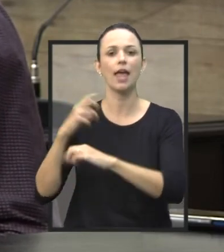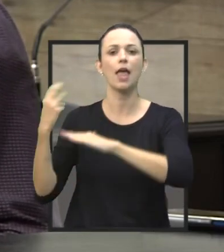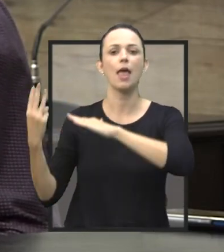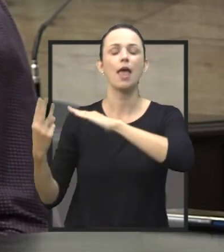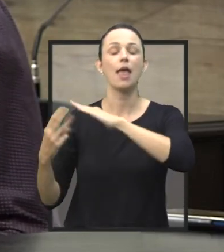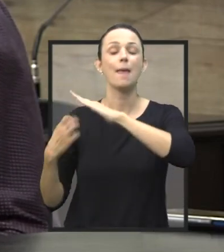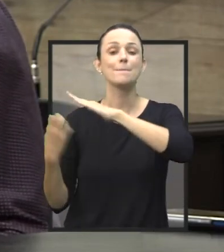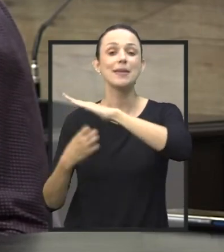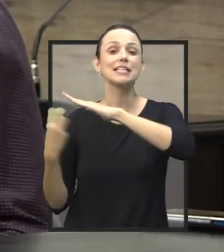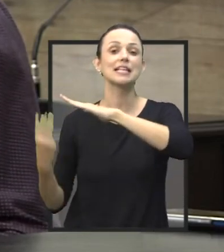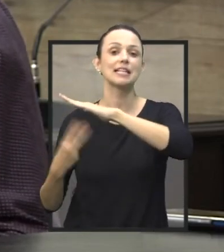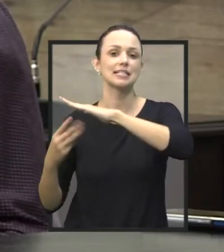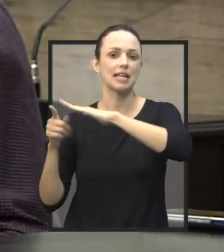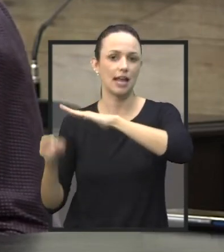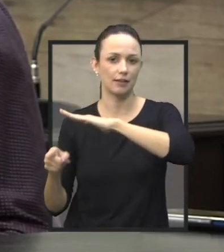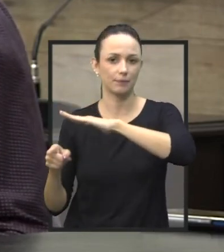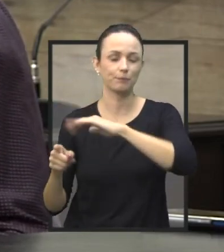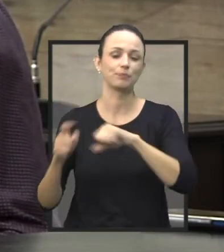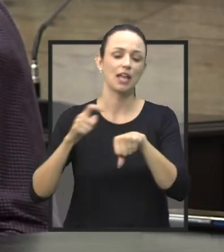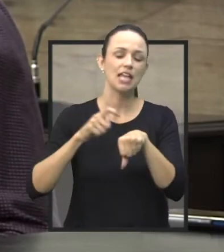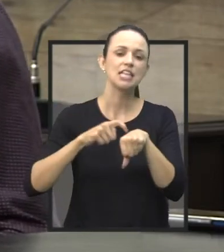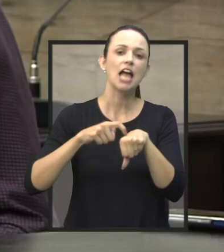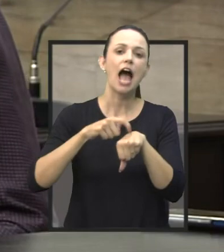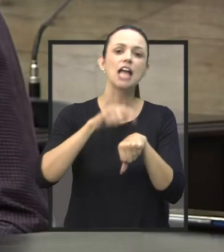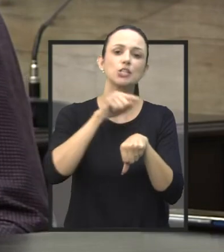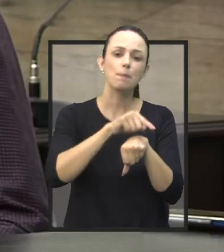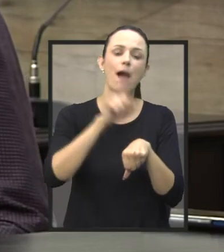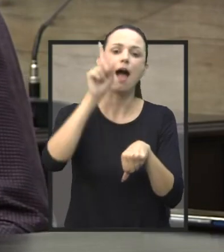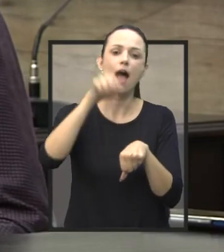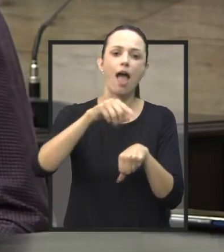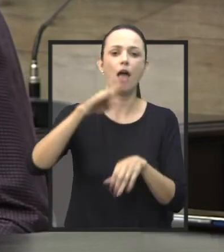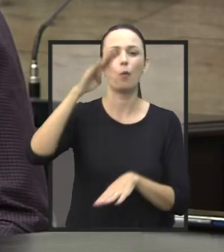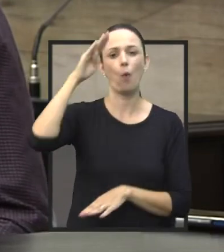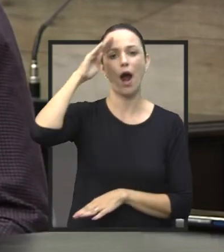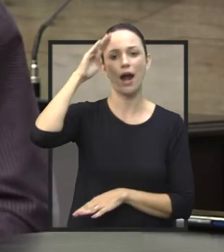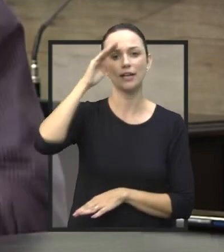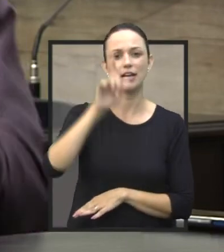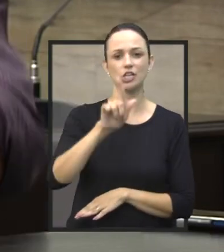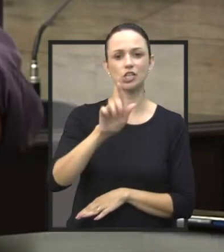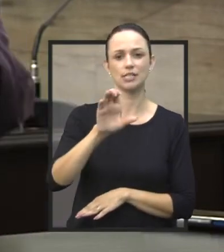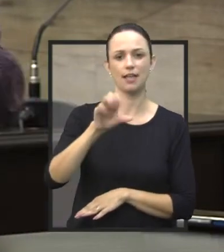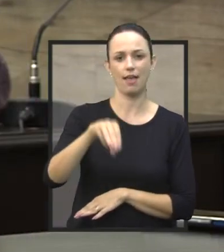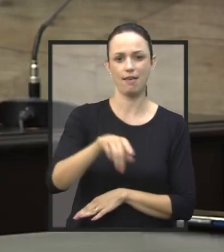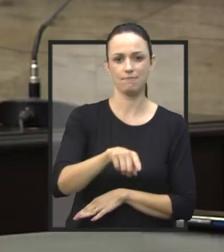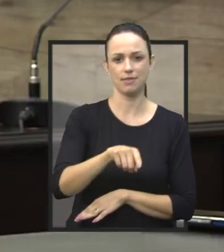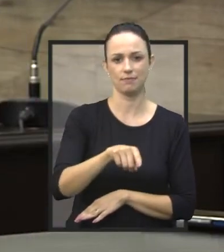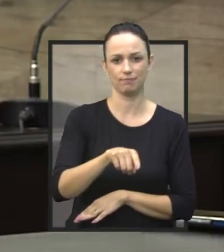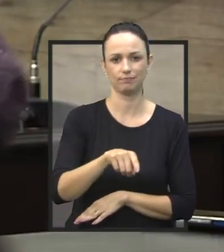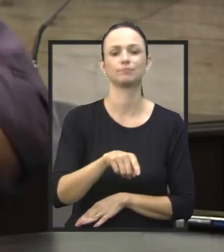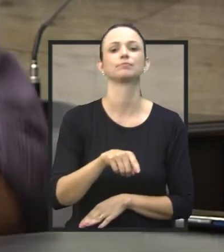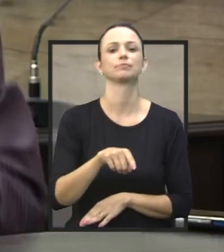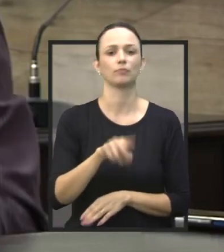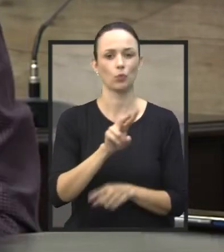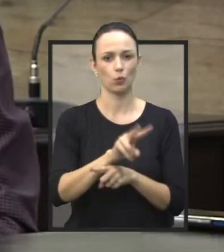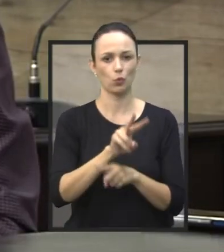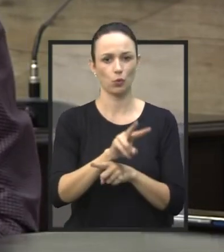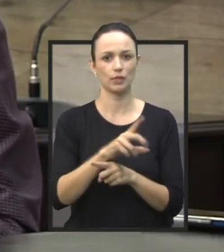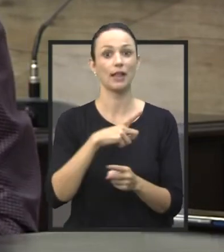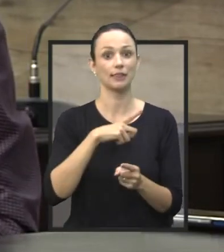é terceirizado. Em Atibaia é a guarda civil municipal que cuida. Essa guarda civil antecede